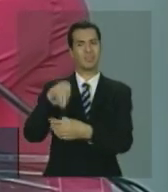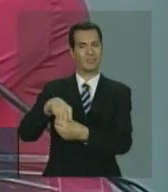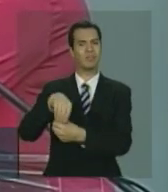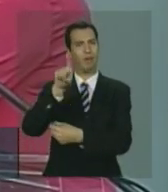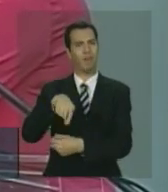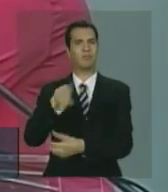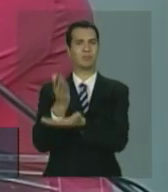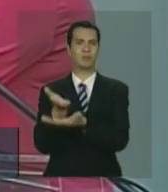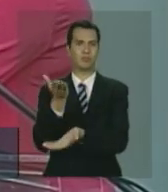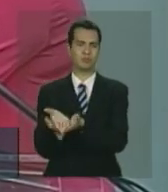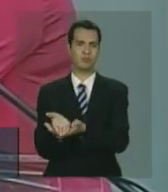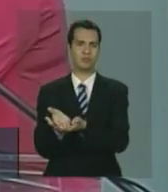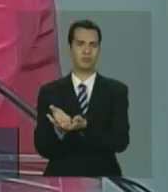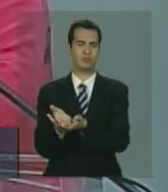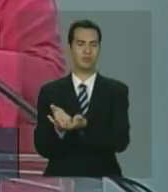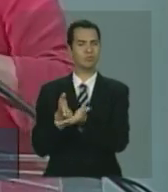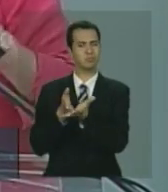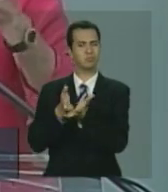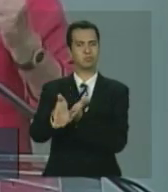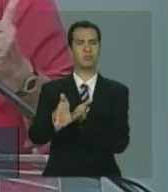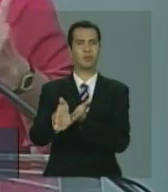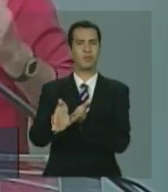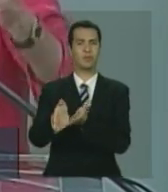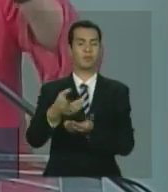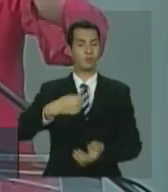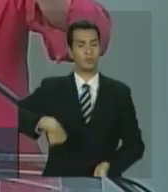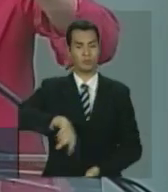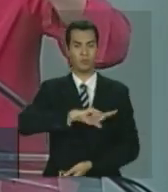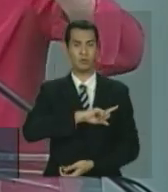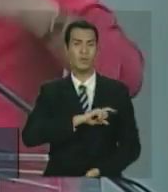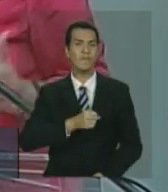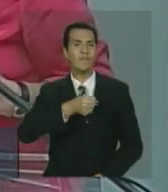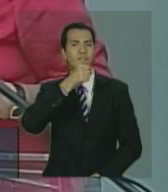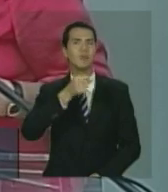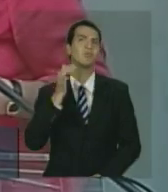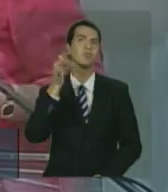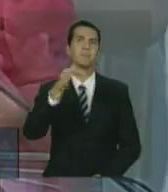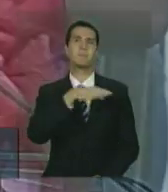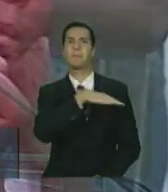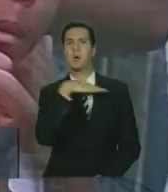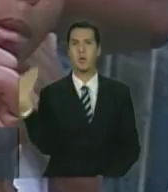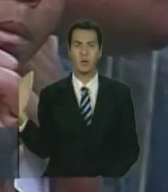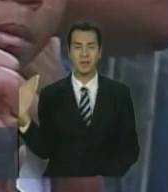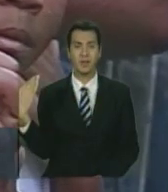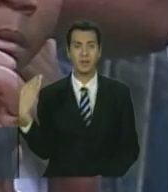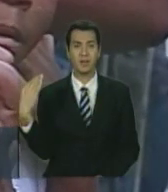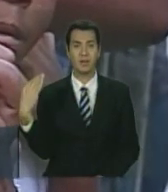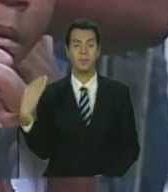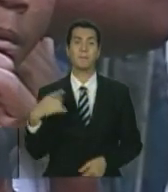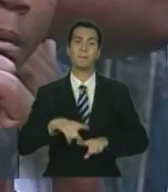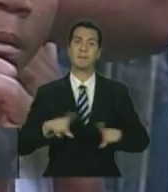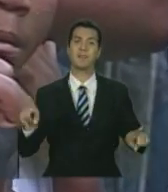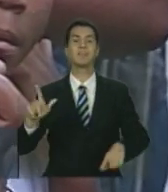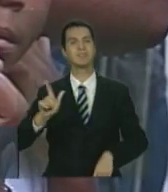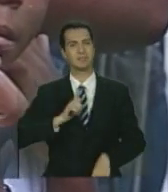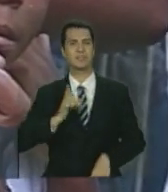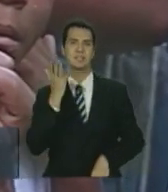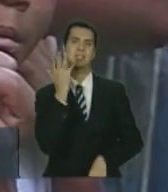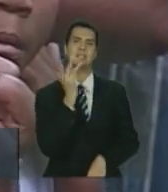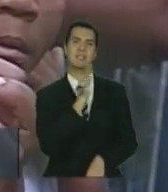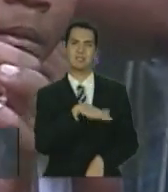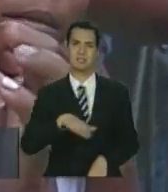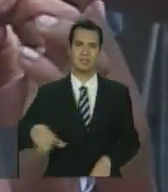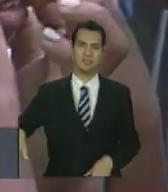que daqui, quando nós não estivermos mais aqui, nem eu, nem vocês, nós teremos brasileiros